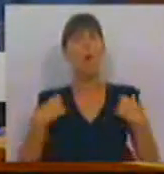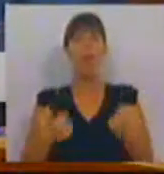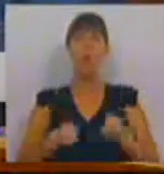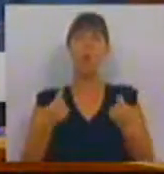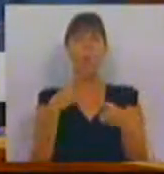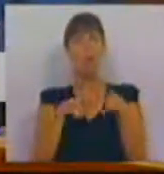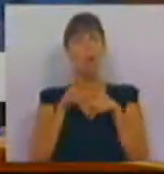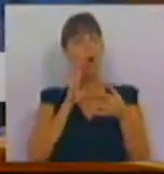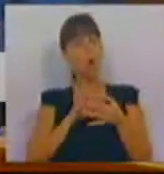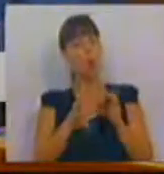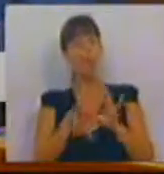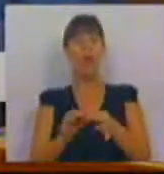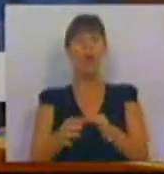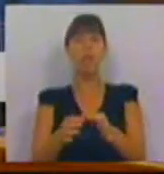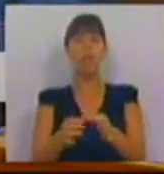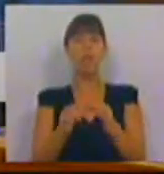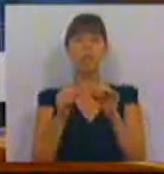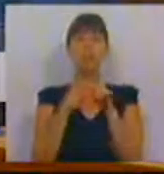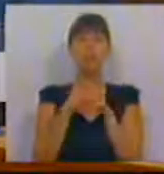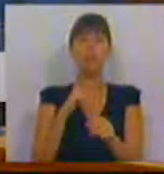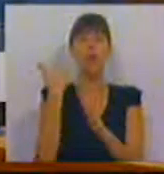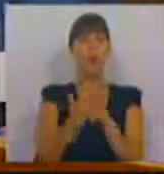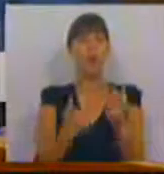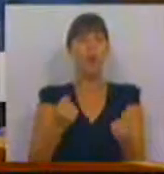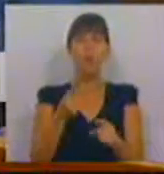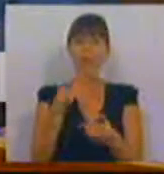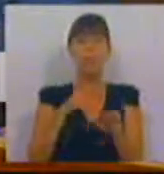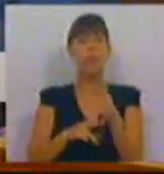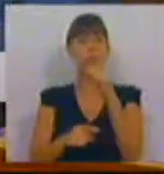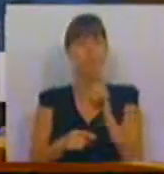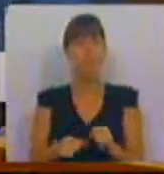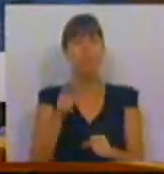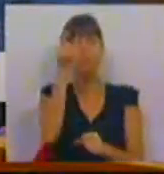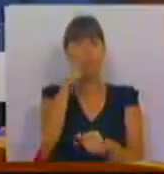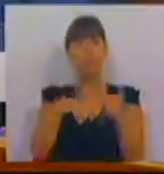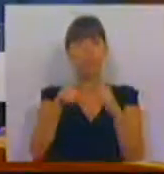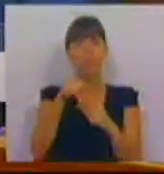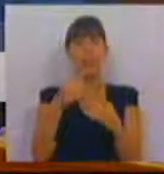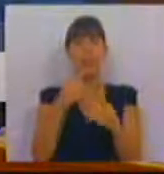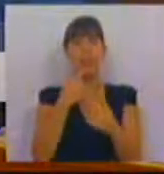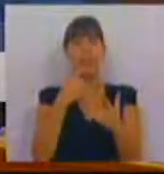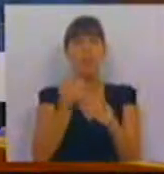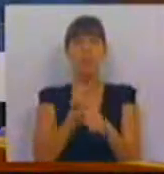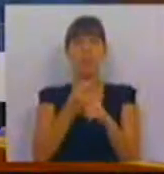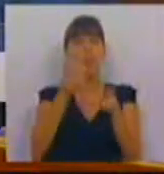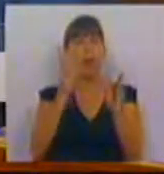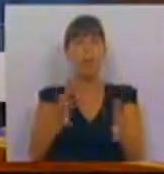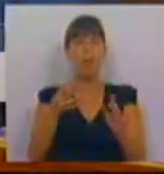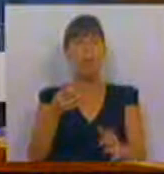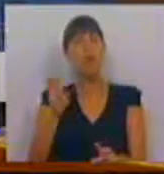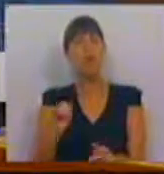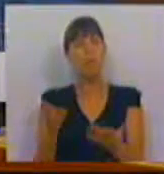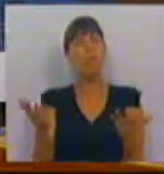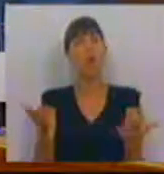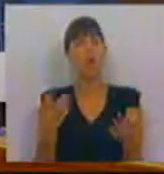política coerente e conforme à Constituição. E, por essa razão, também, V. Exª está a mais nessas funções e o Partido